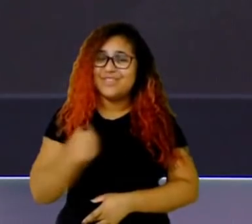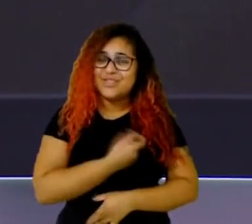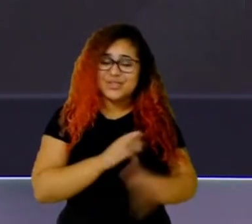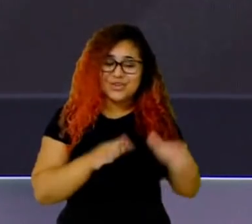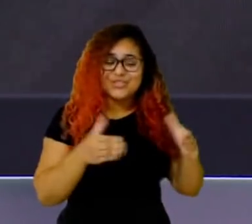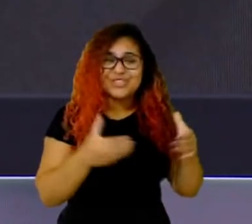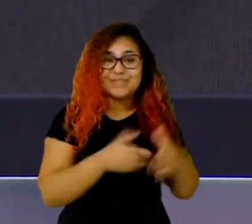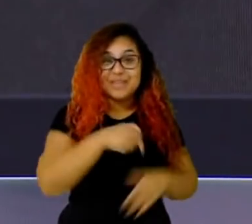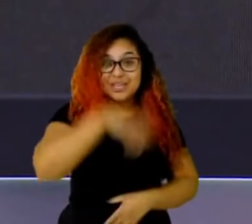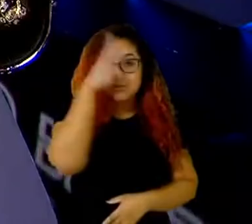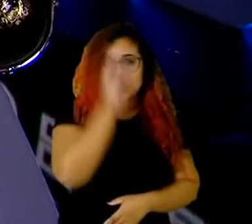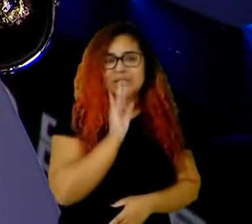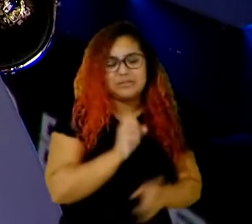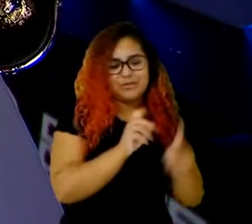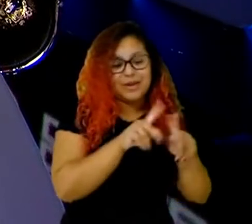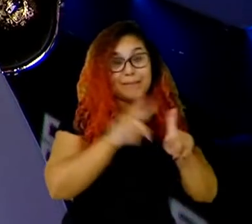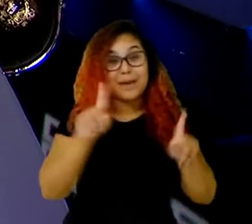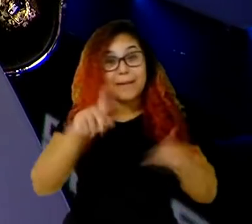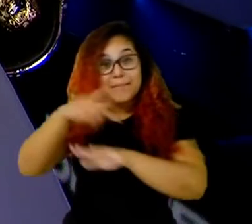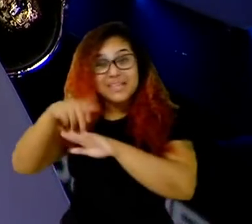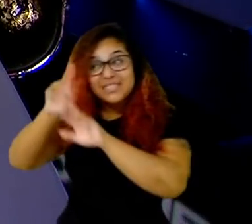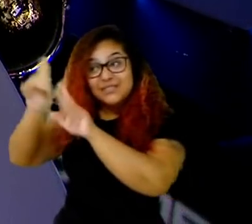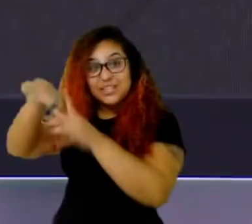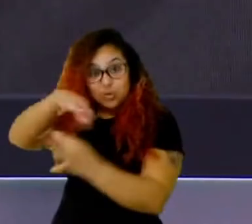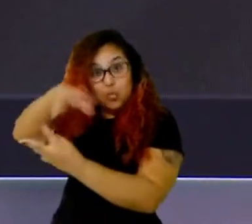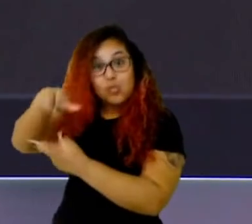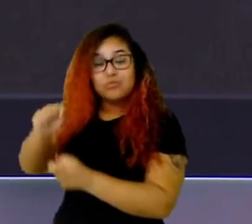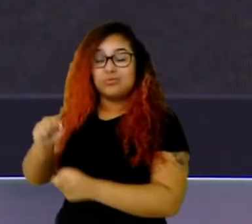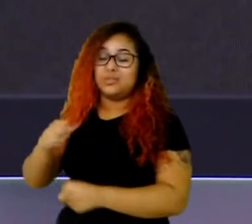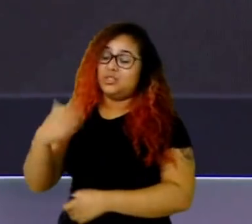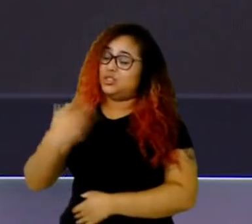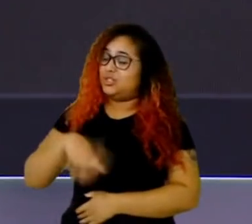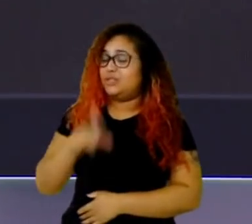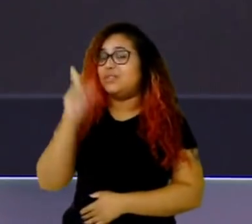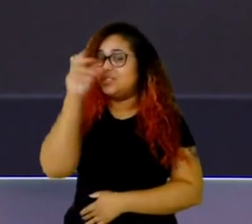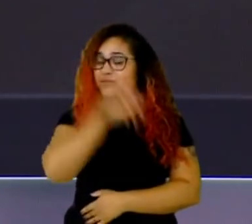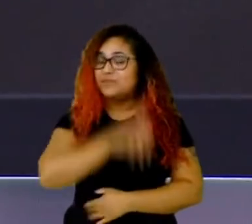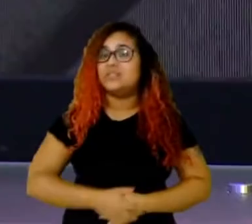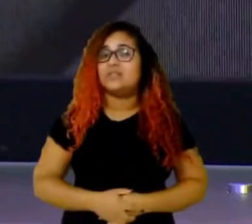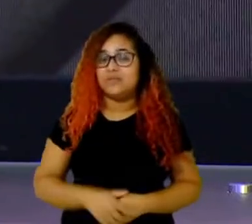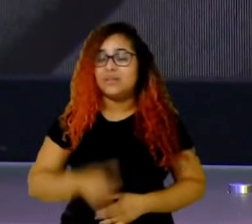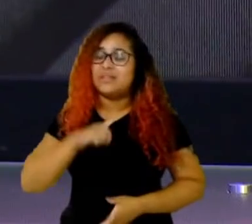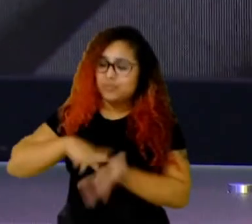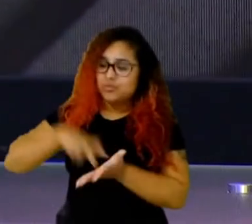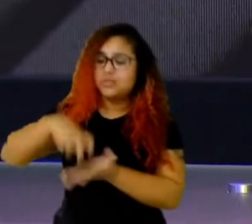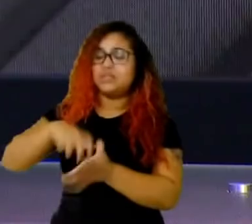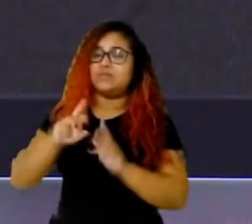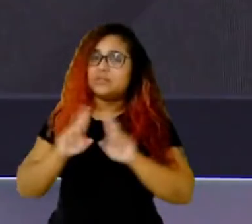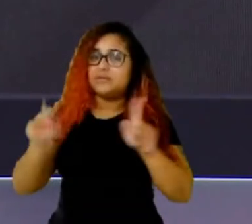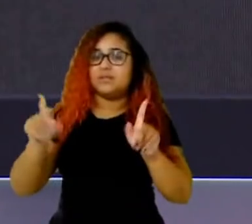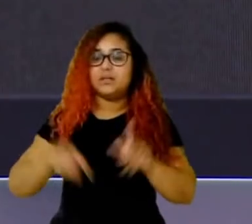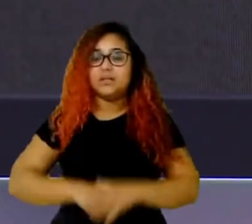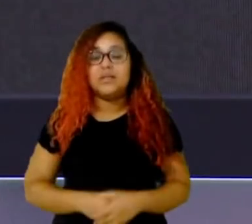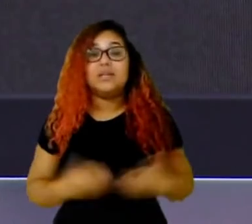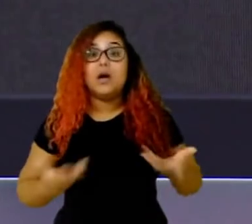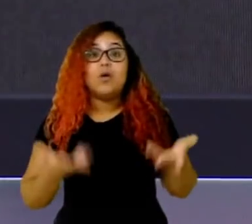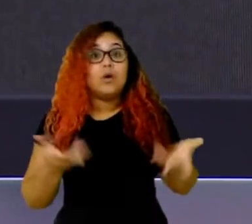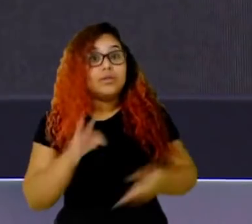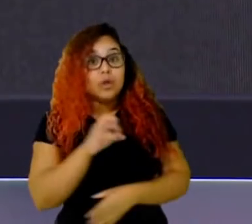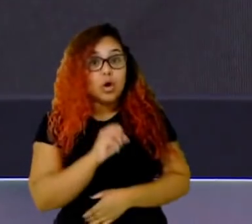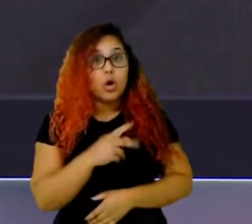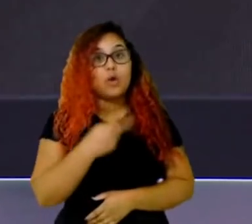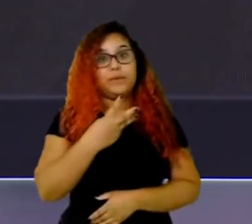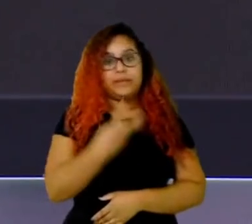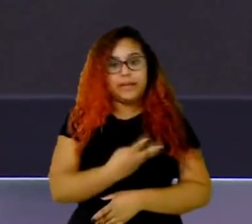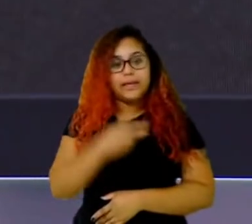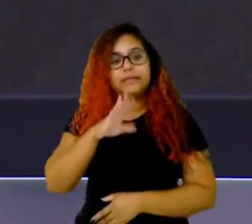aqui. Então, sim, quando você tem esse top 3, você sempre dá uma atenção a mais pra esses times, porque você tem esse carinho, porque, pô, pode ser que eles sejam o